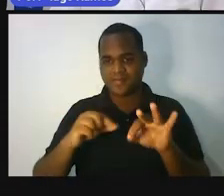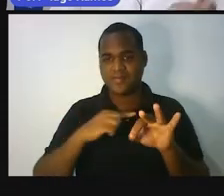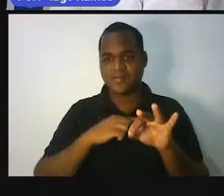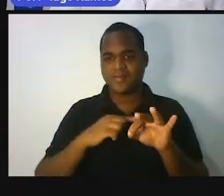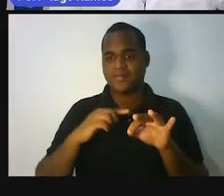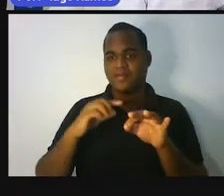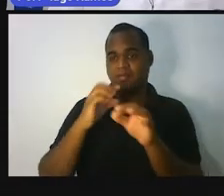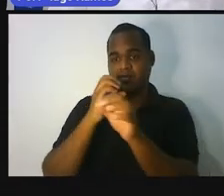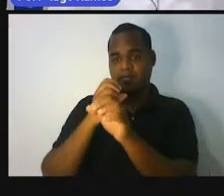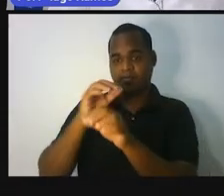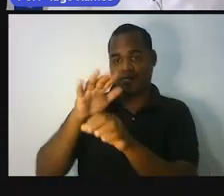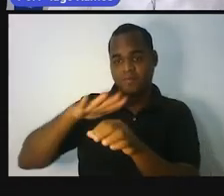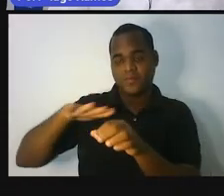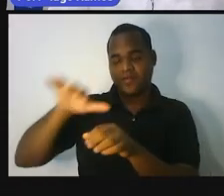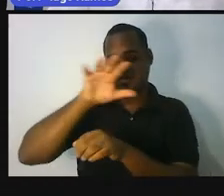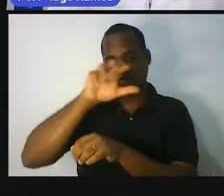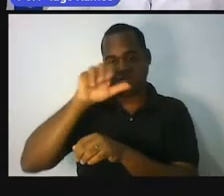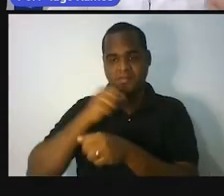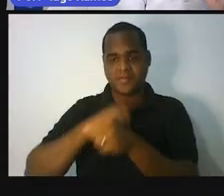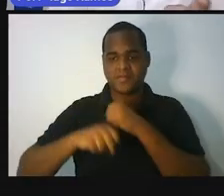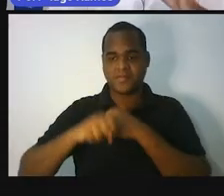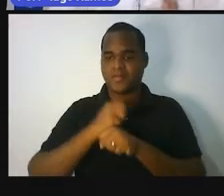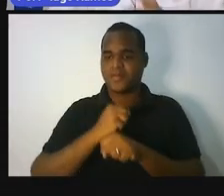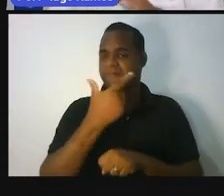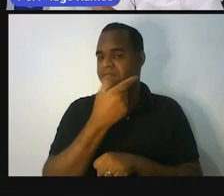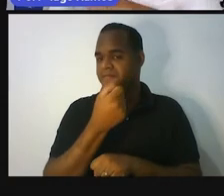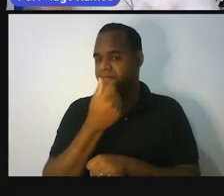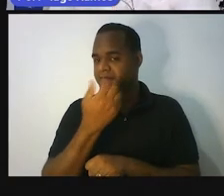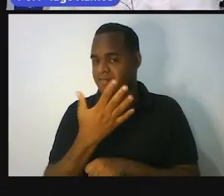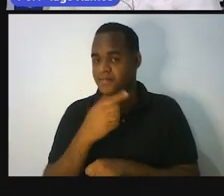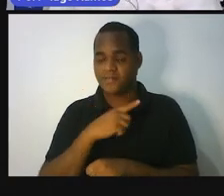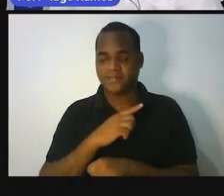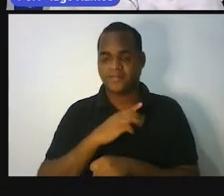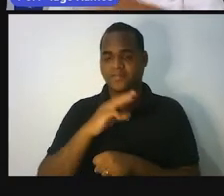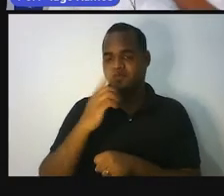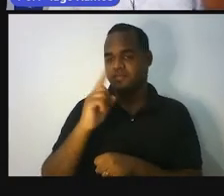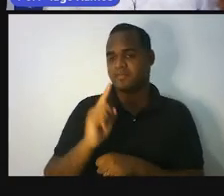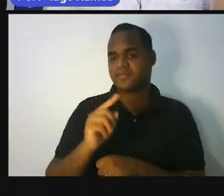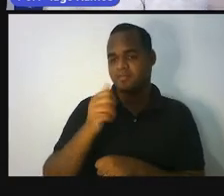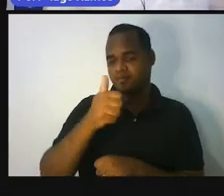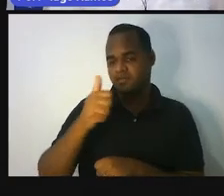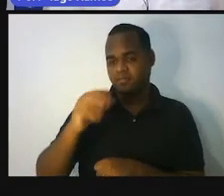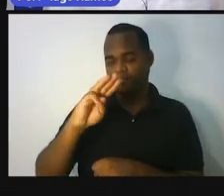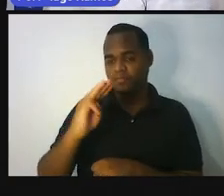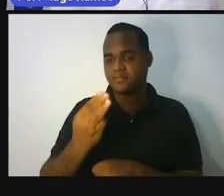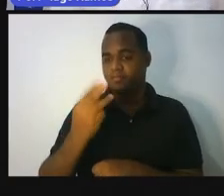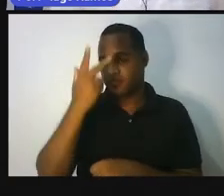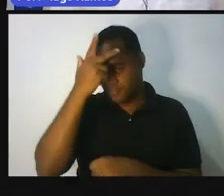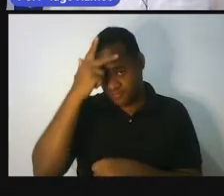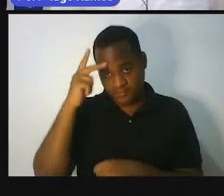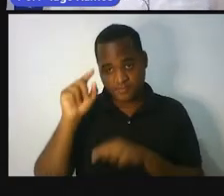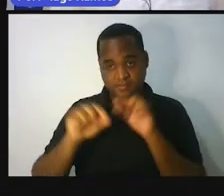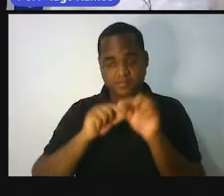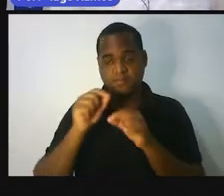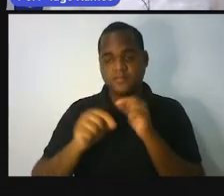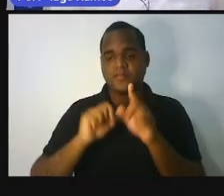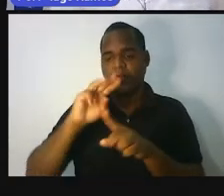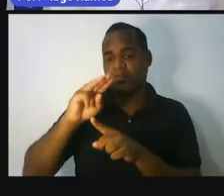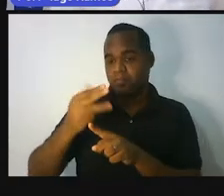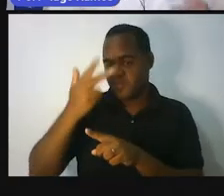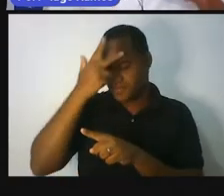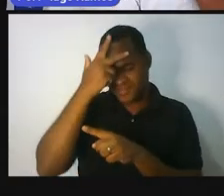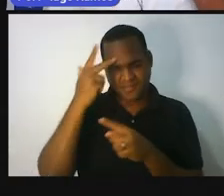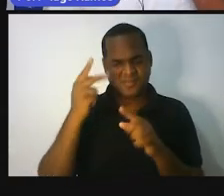Continente africano, em 2014, tinha 1111 milhões de pessoas. Então, já que a gente tá falando de milhões de pessoas,